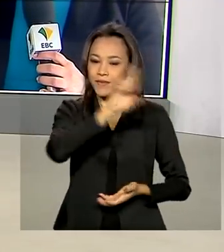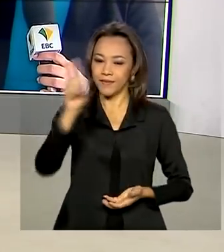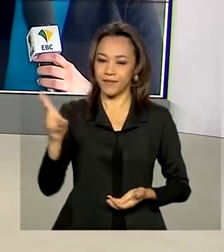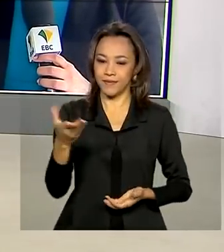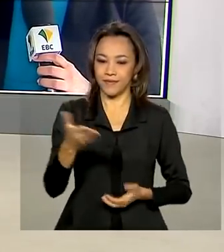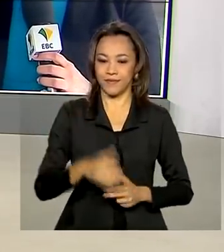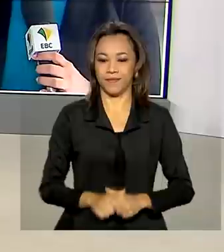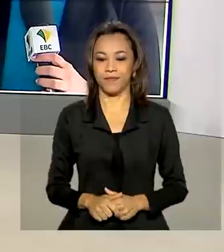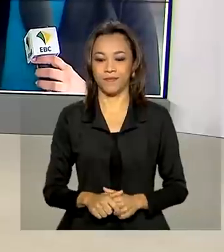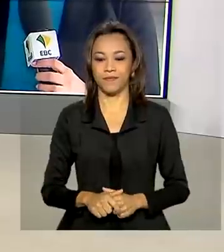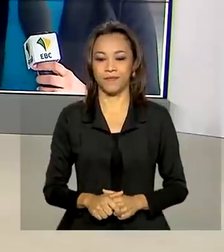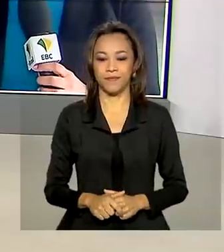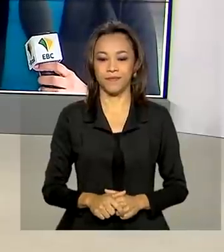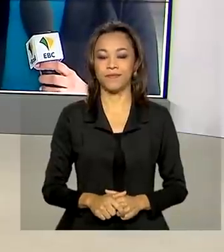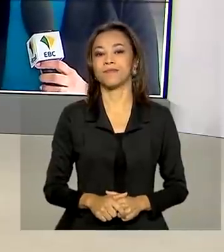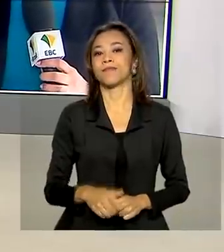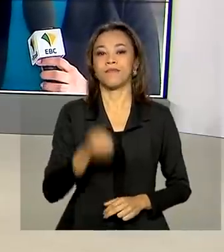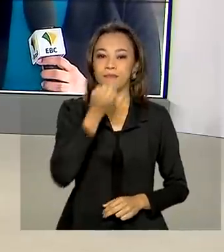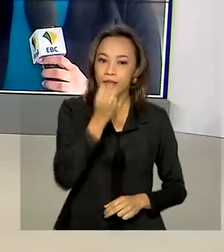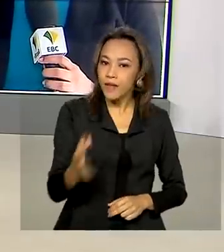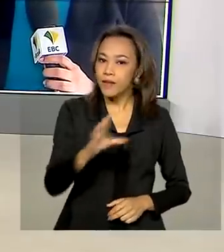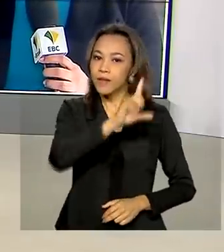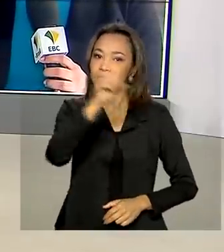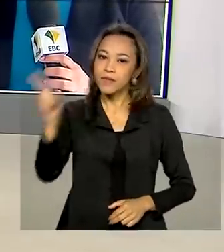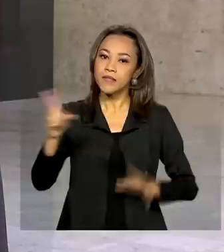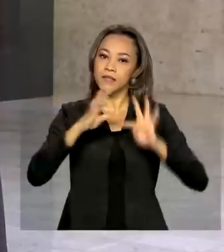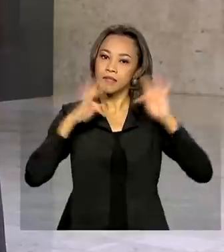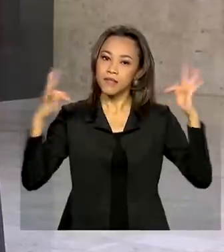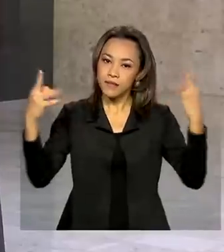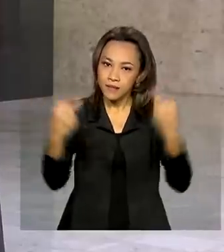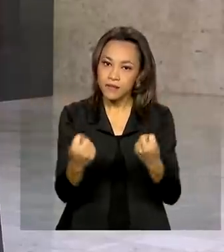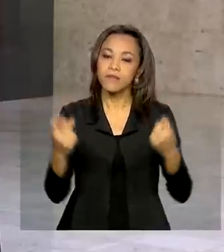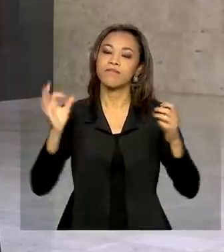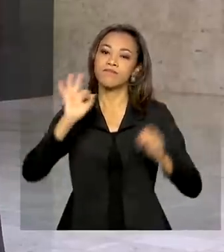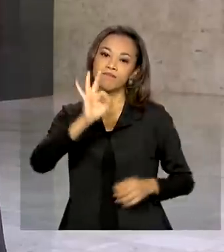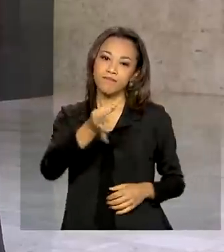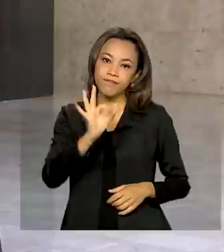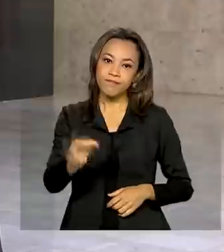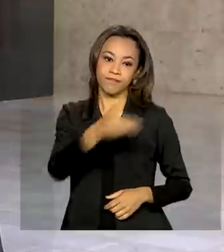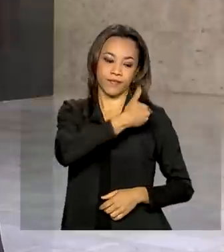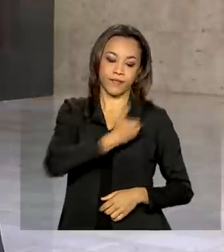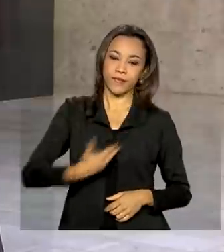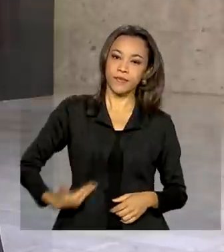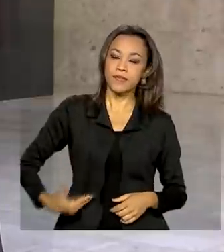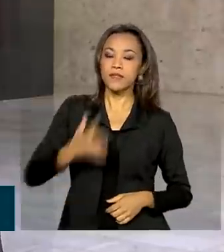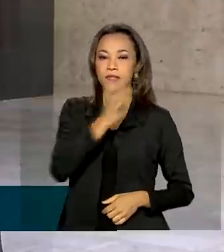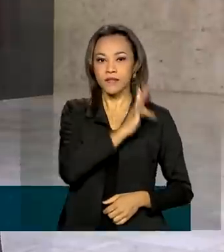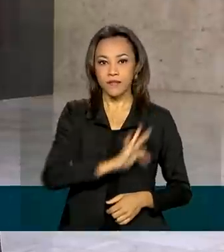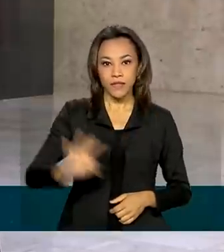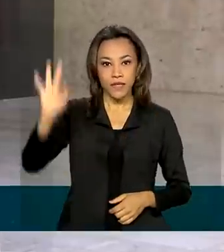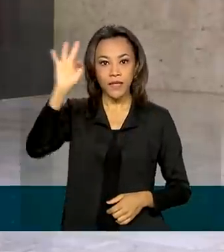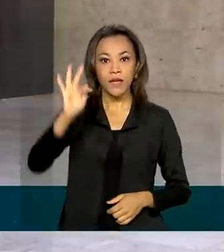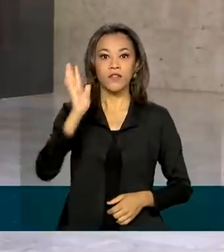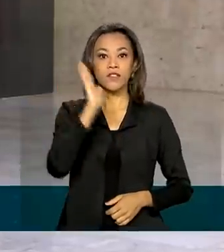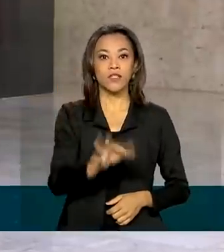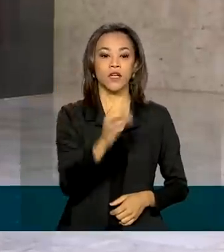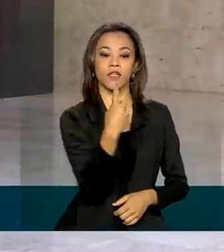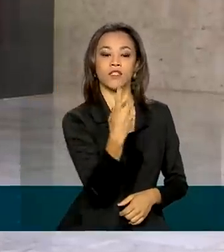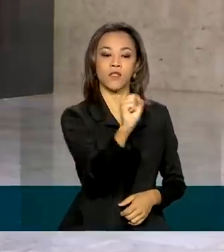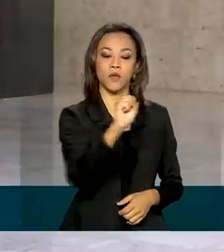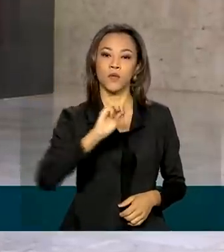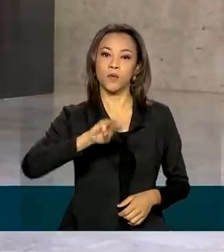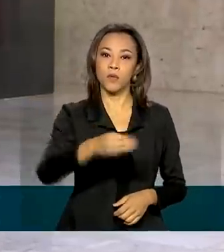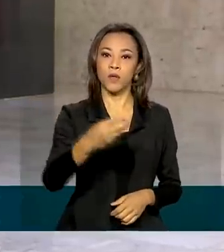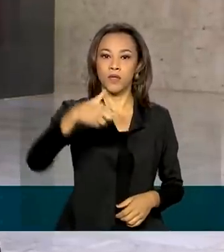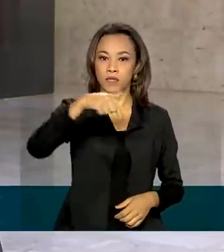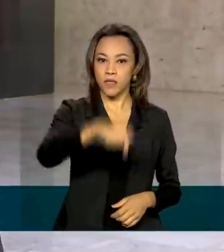Gabriela. Bom dia, Manuela. Um bom dia a todos. É isso mesmo. O governo federal liberou 18 milhões e 720